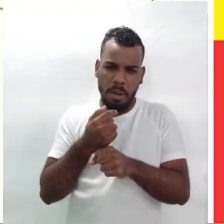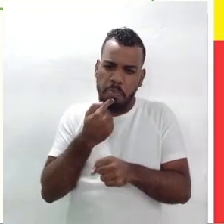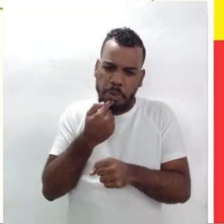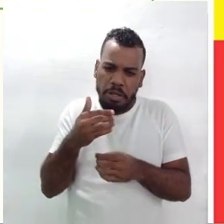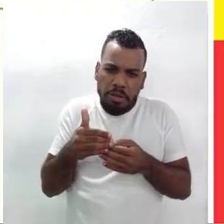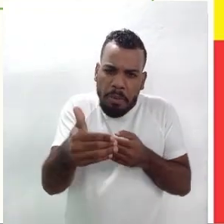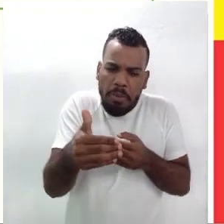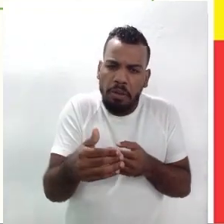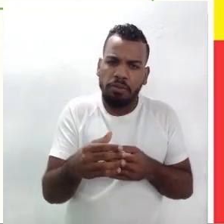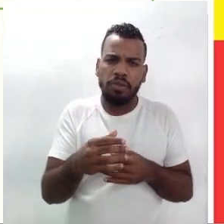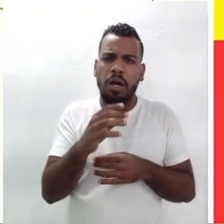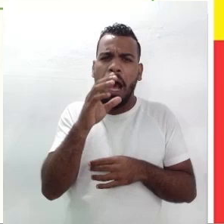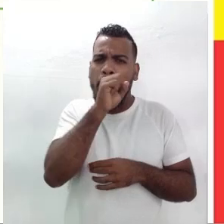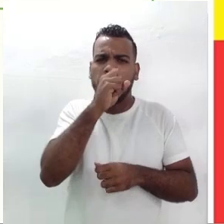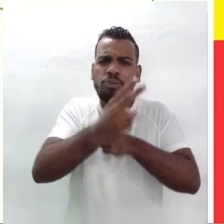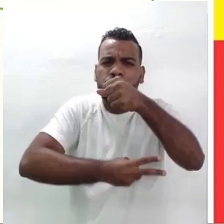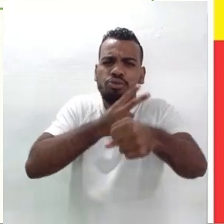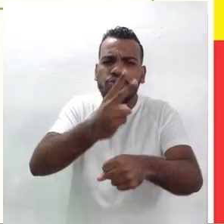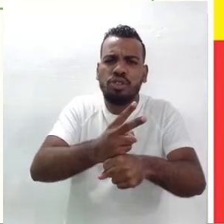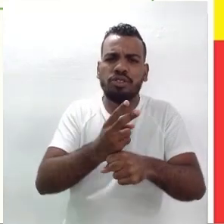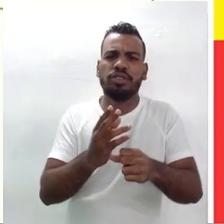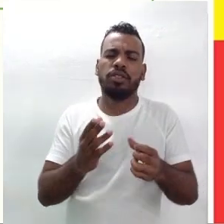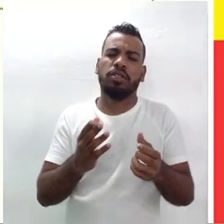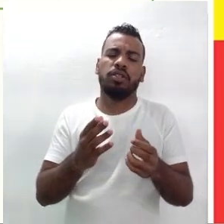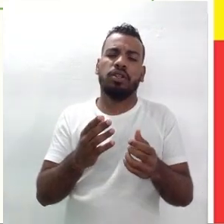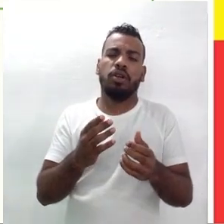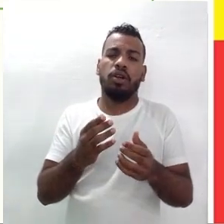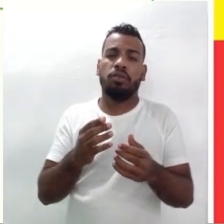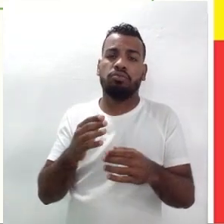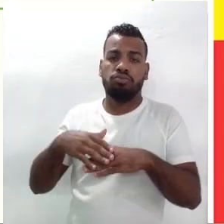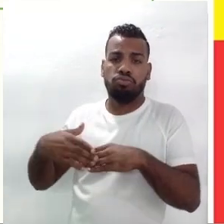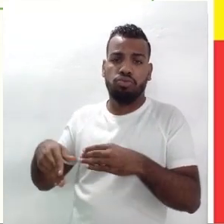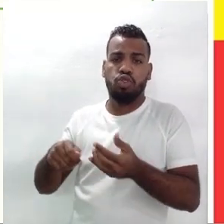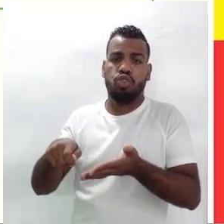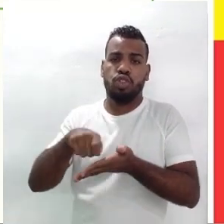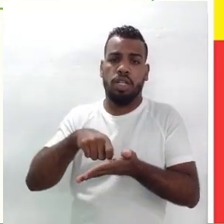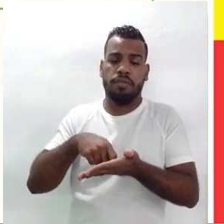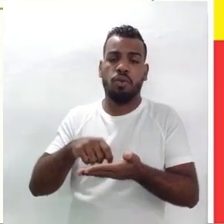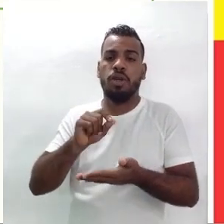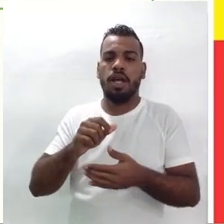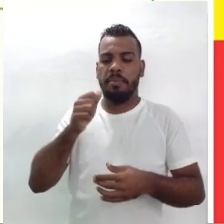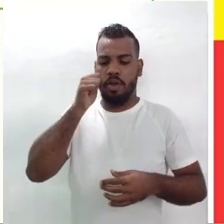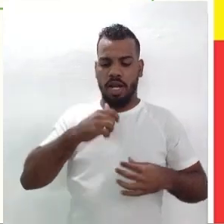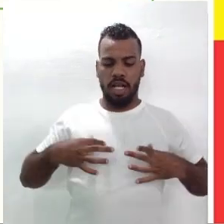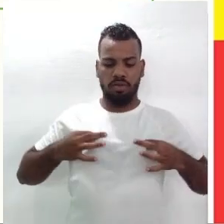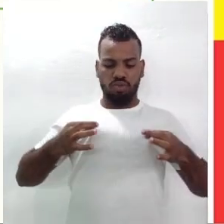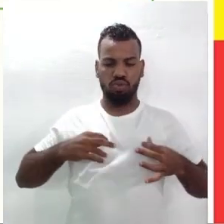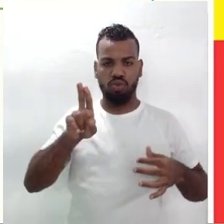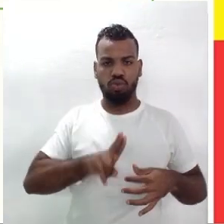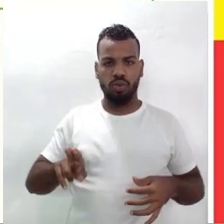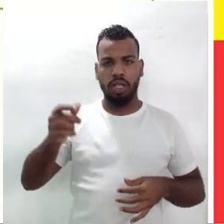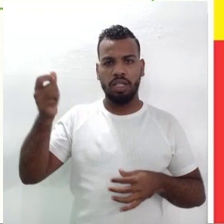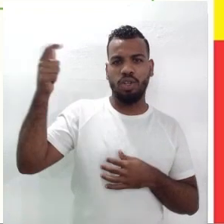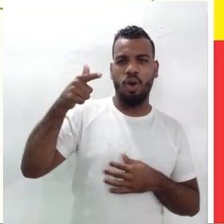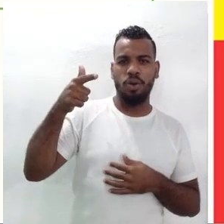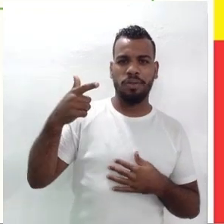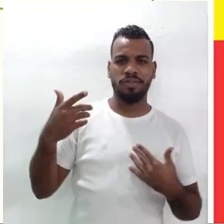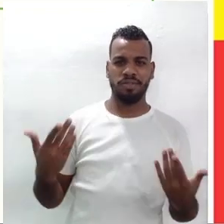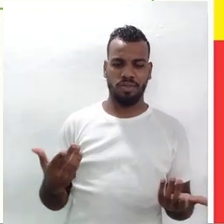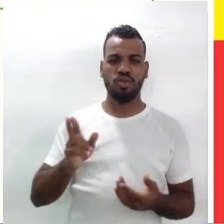dois anos depois, escreve a peça Uma Mulher Vestida de Sol, uma obra